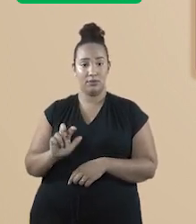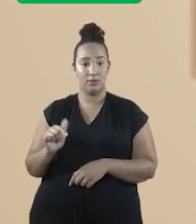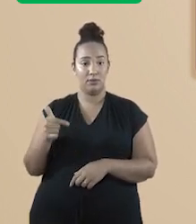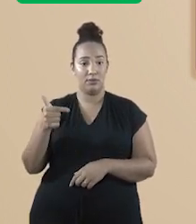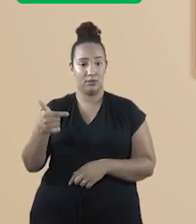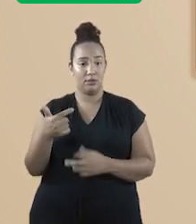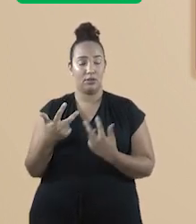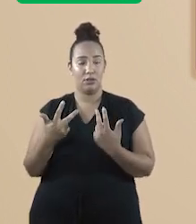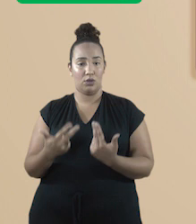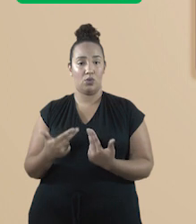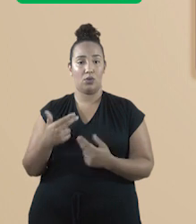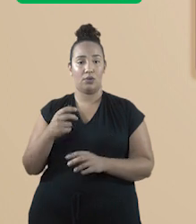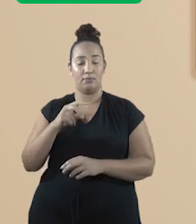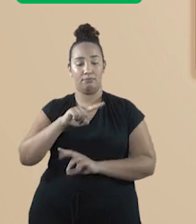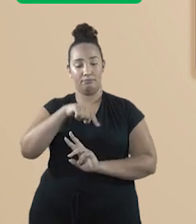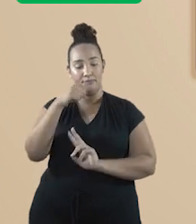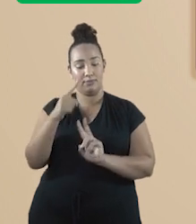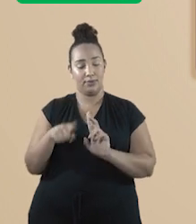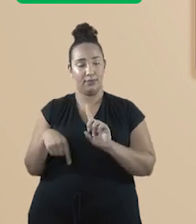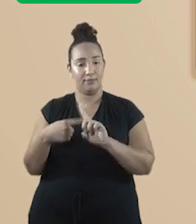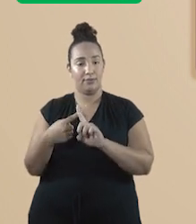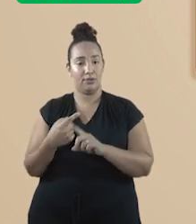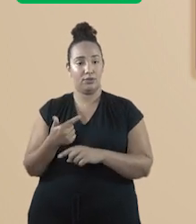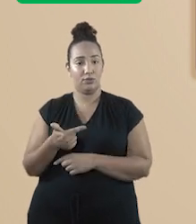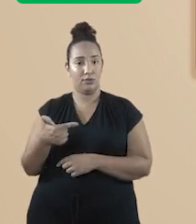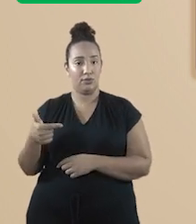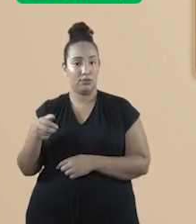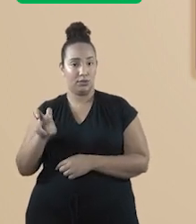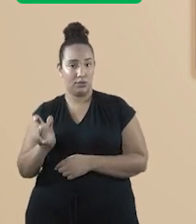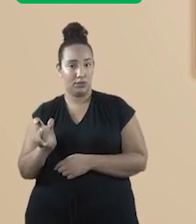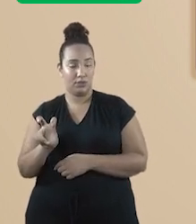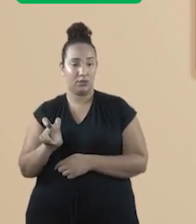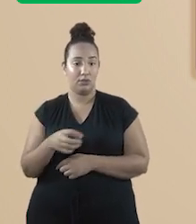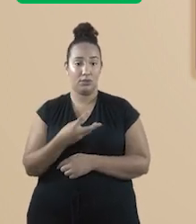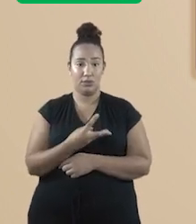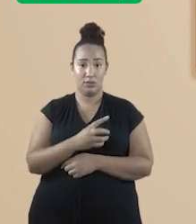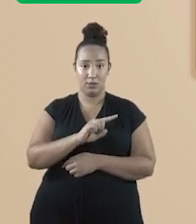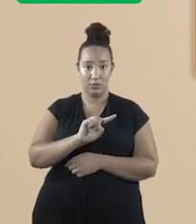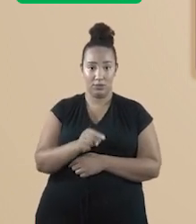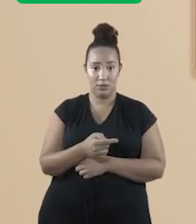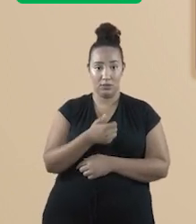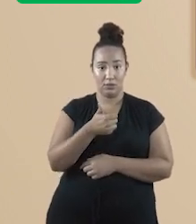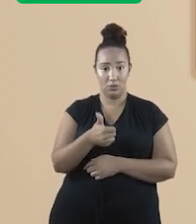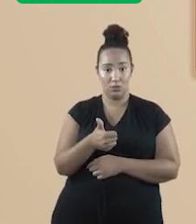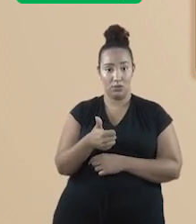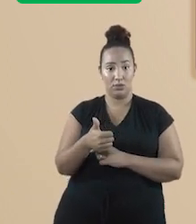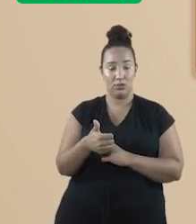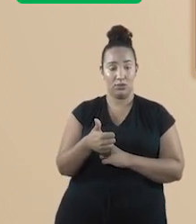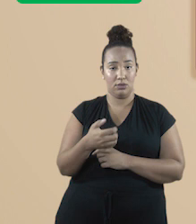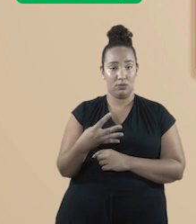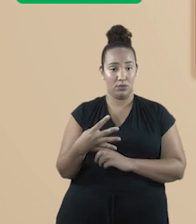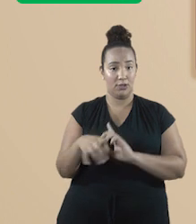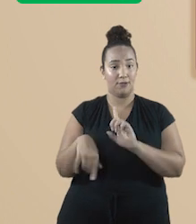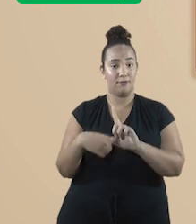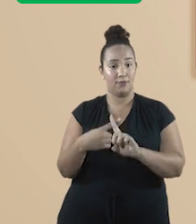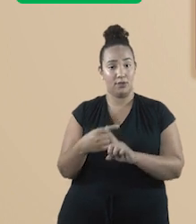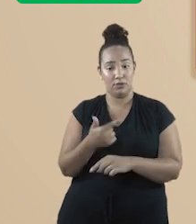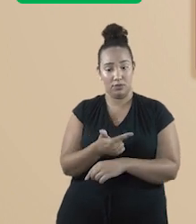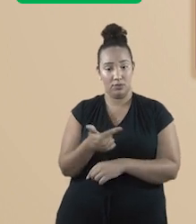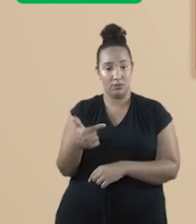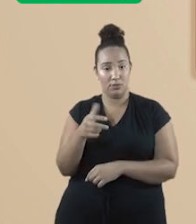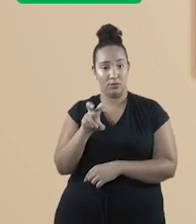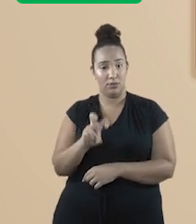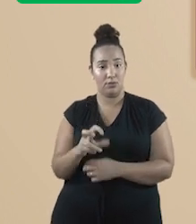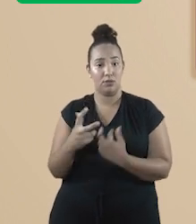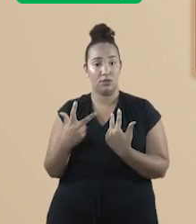π vezes 225. Fazendo π igual a 3,14, temos